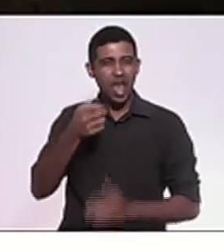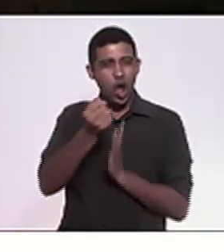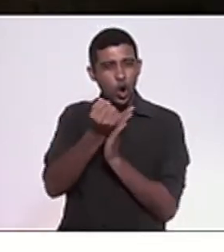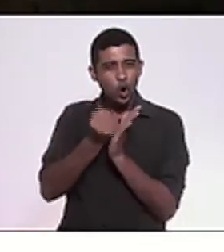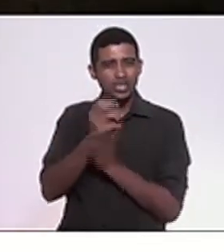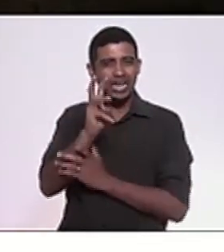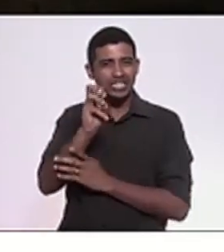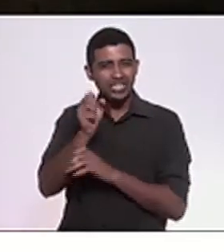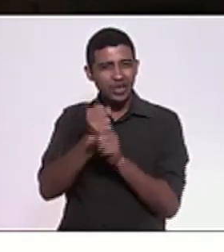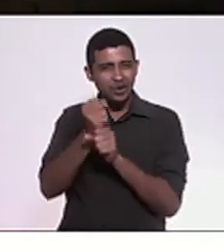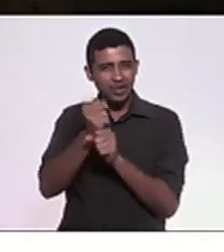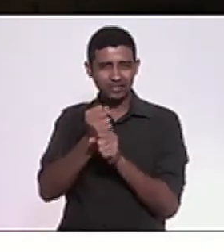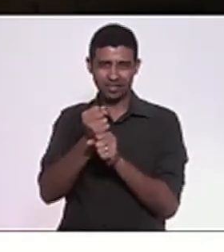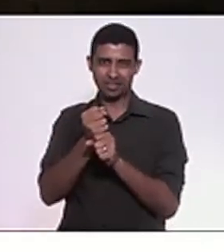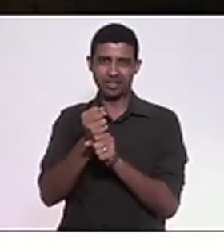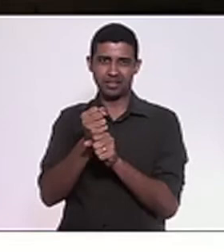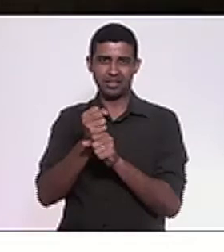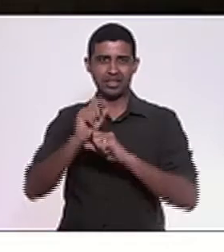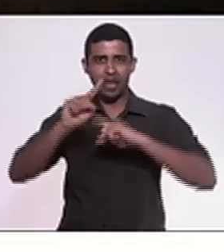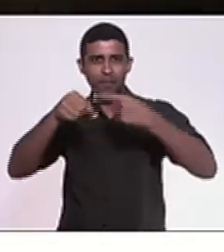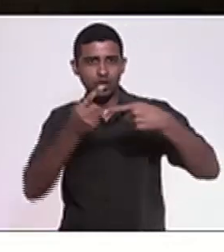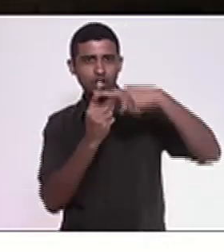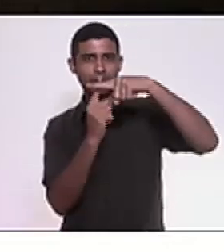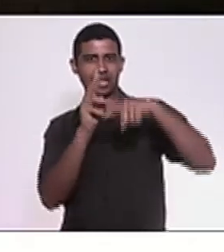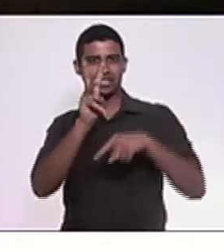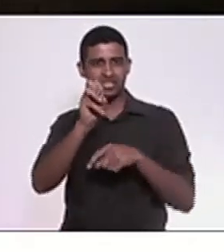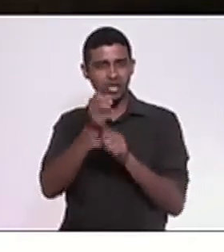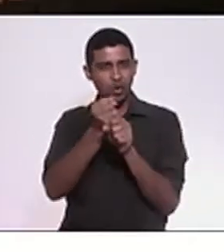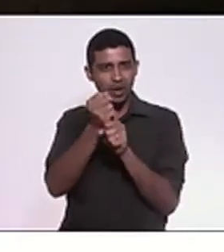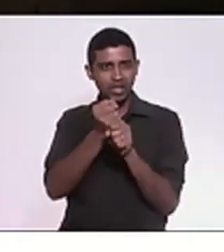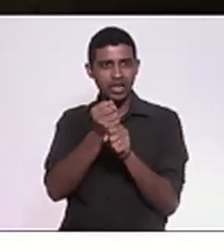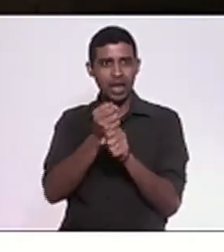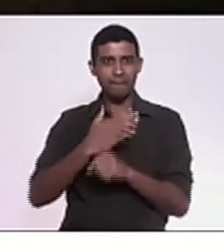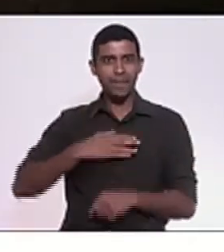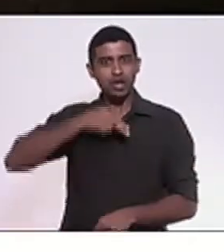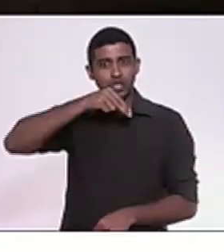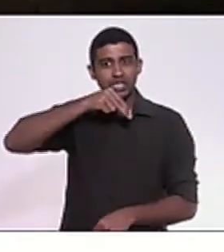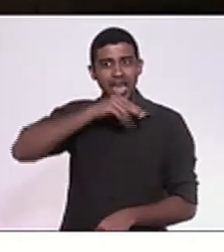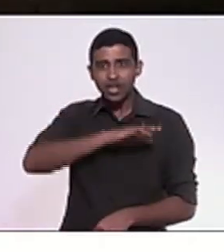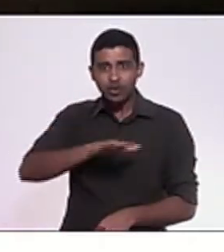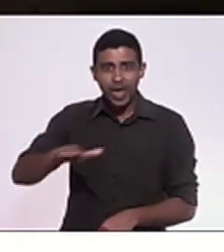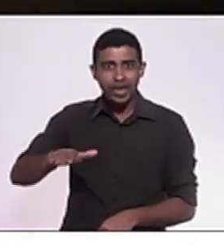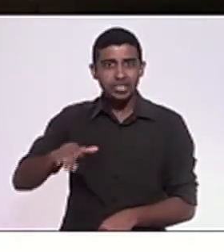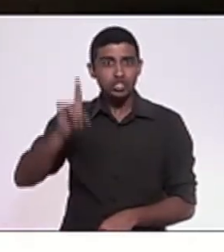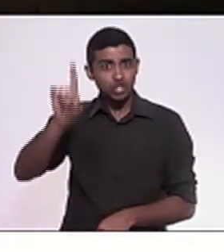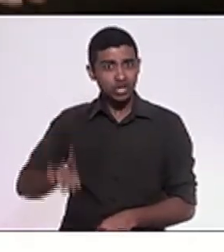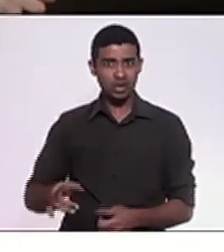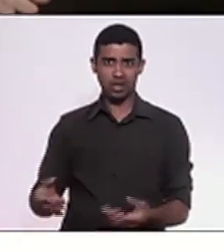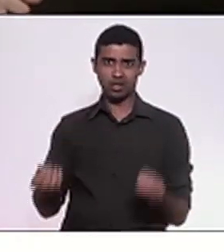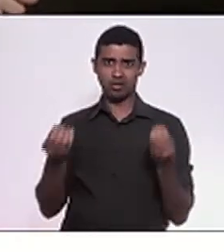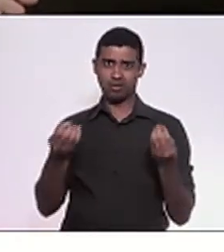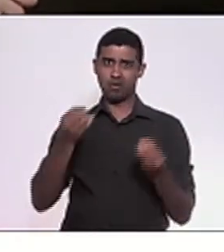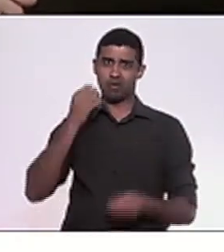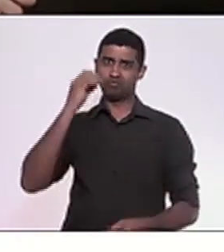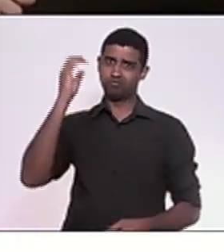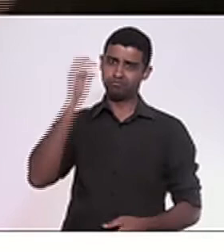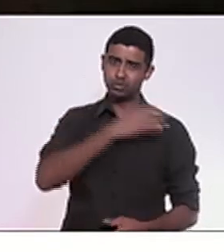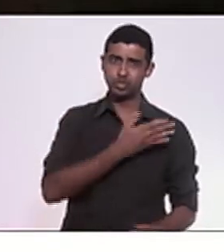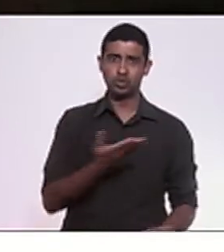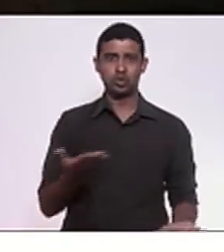renovável por mais 50, os meus netos, se eu for um concessionário, vão ter direito. Isso é um absurdo, pô.